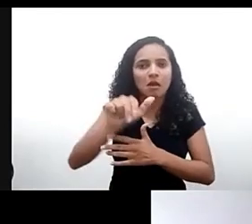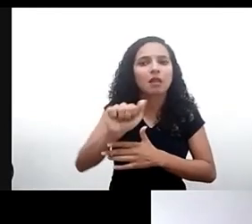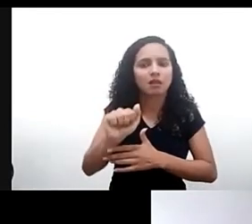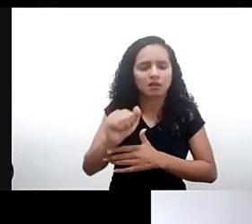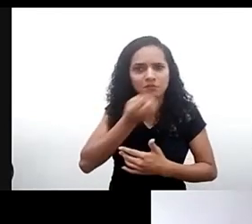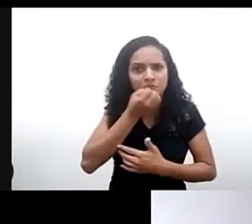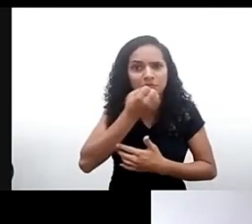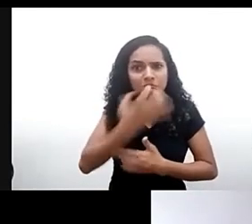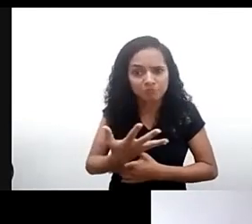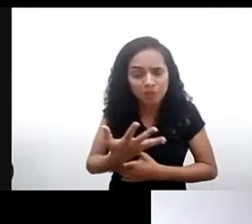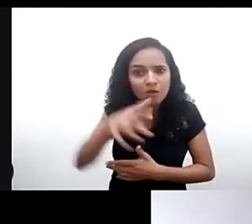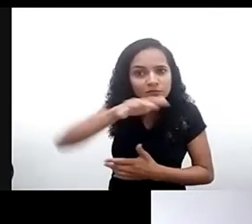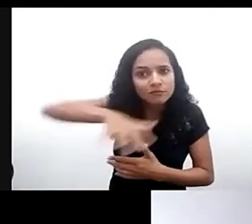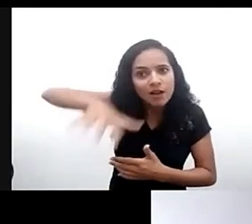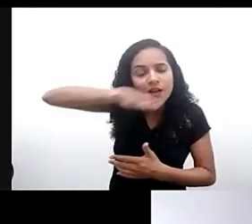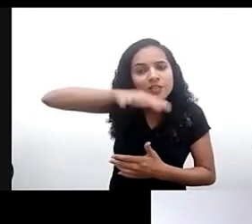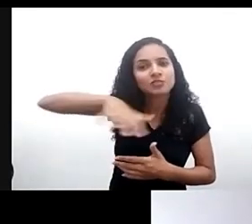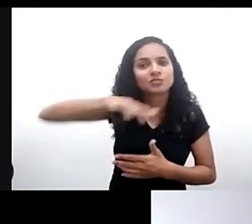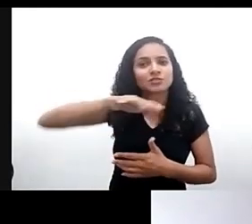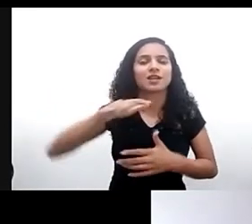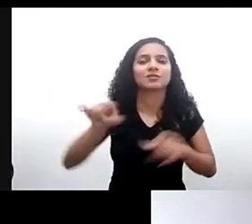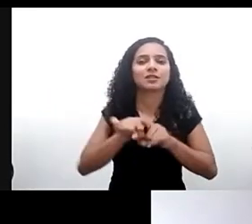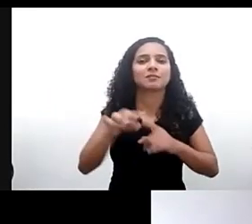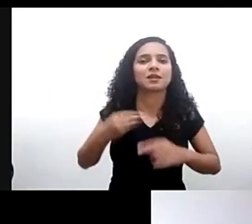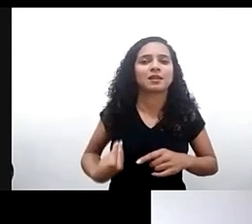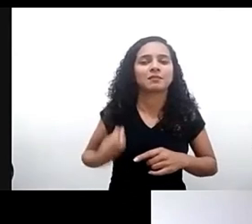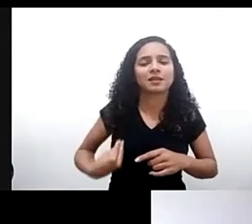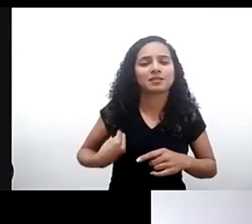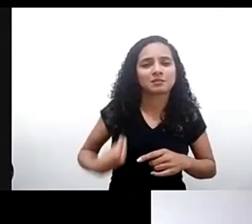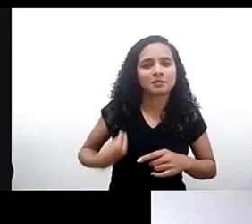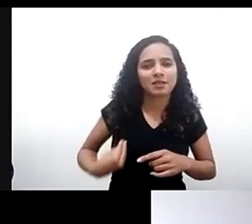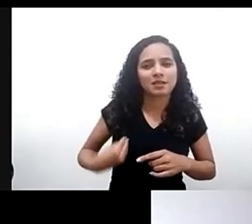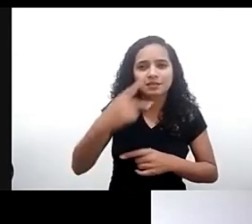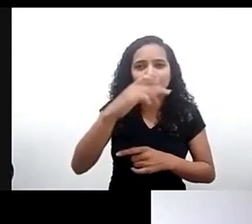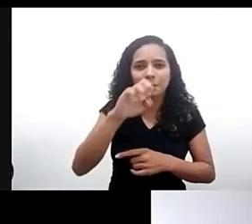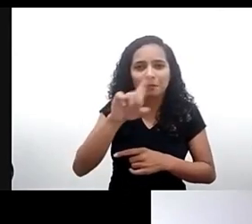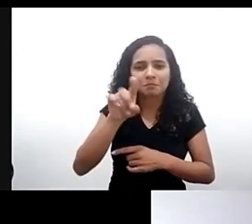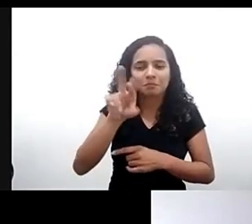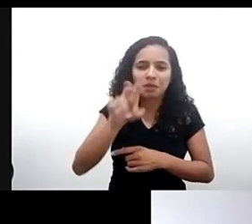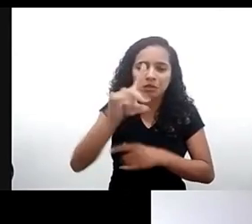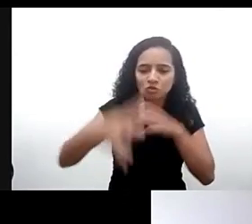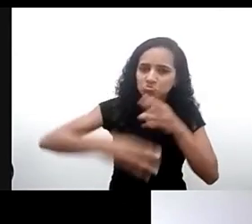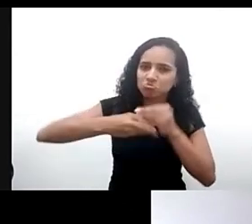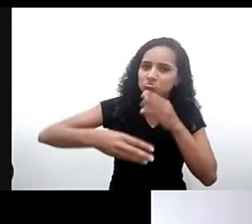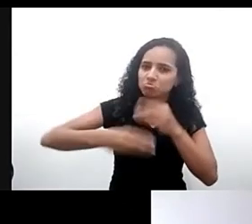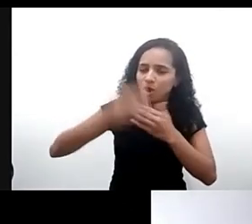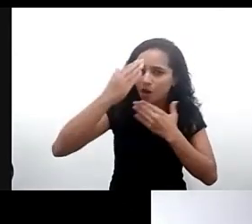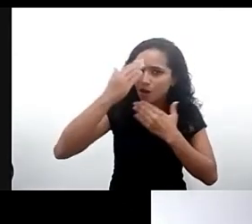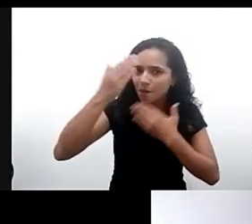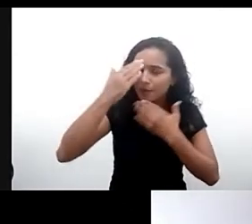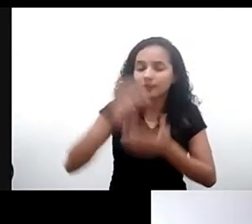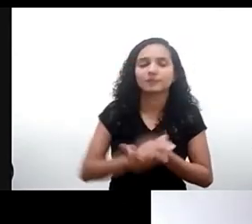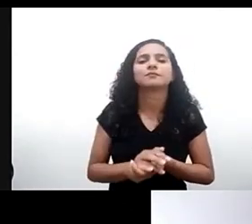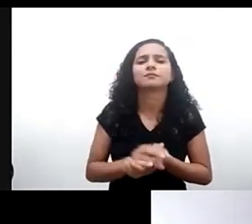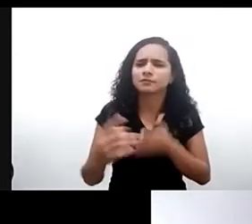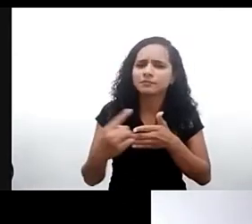regional principalmente a participação e as contribuições do Pedro sempre muito obrigado bom a pergunta eu acho que